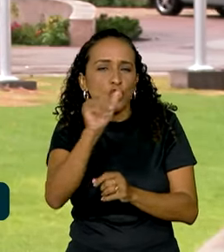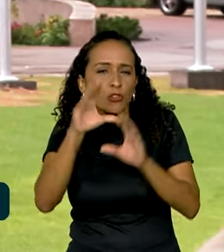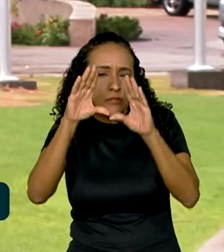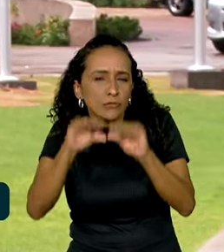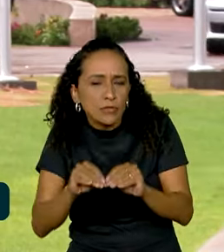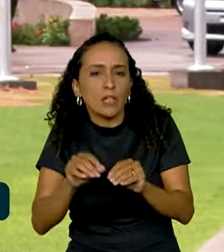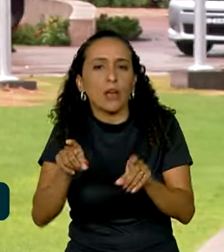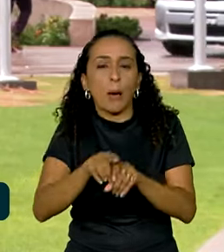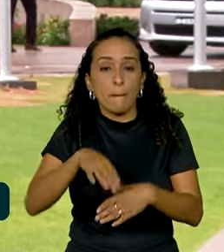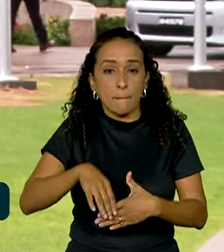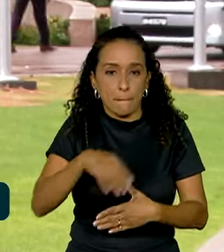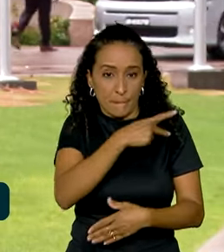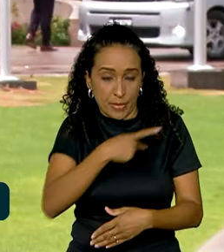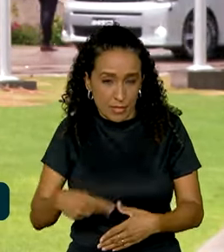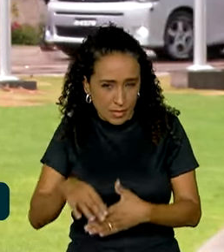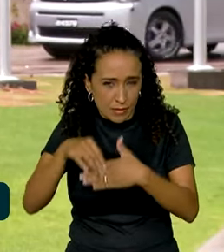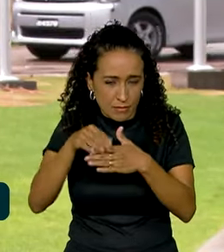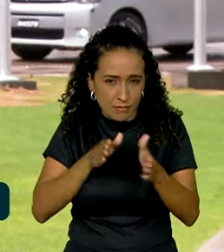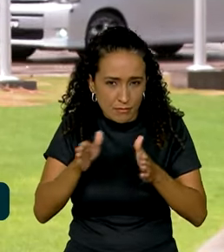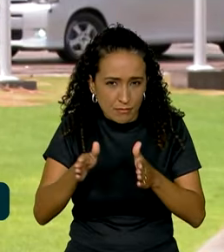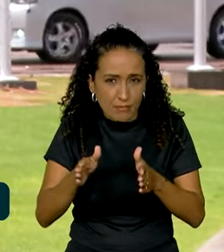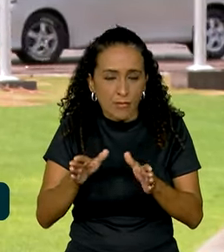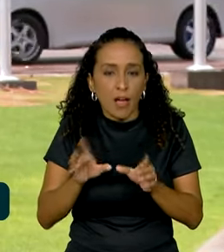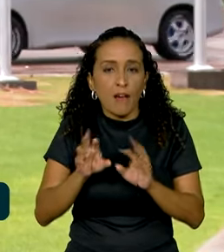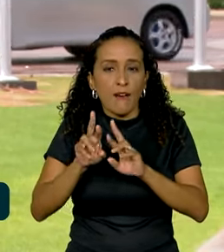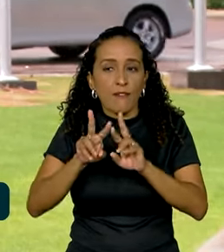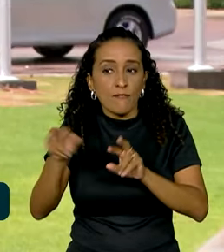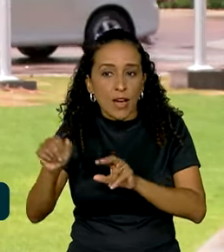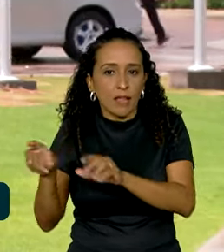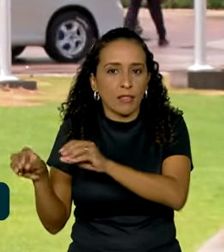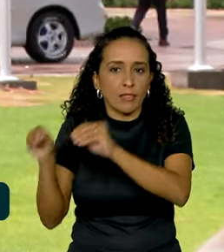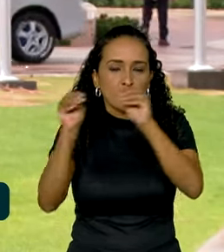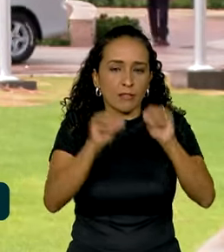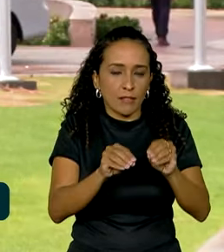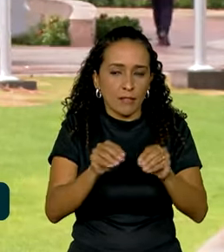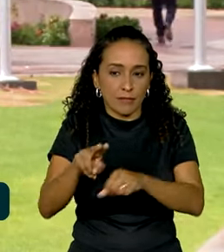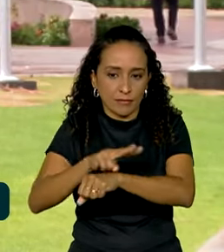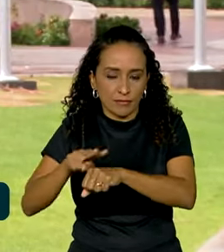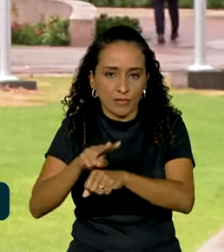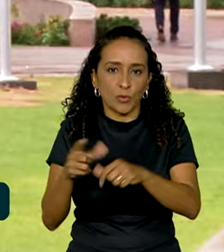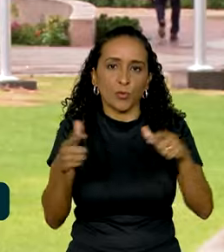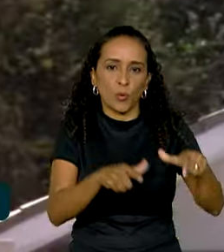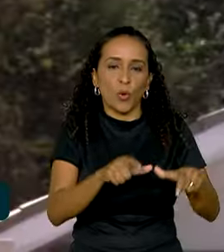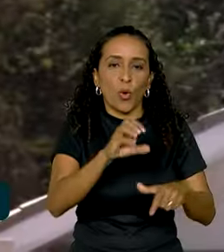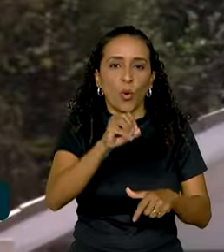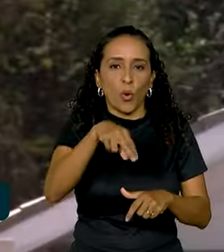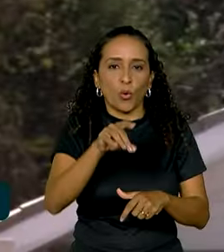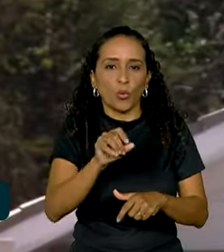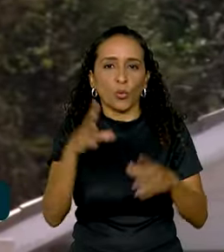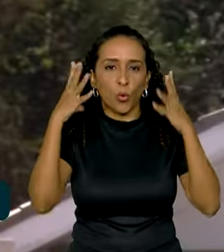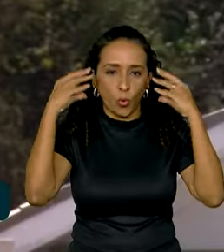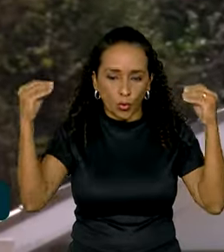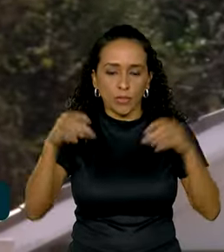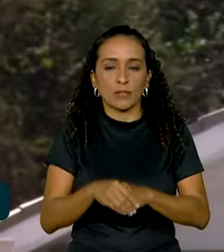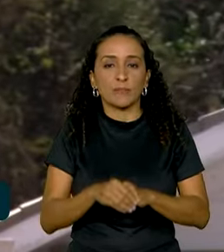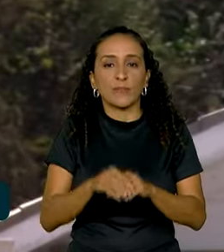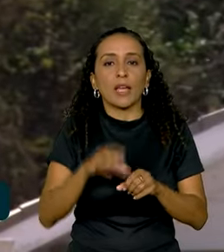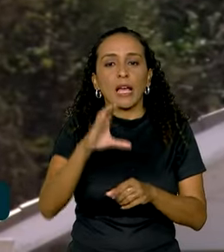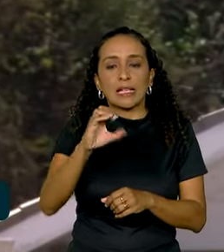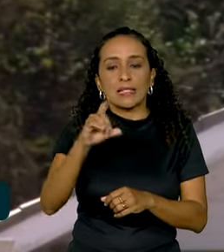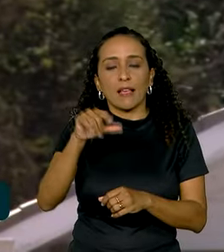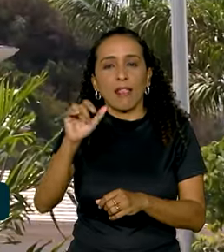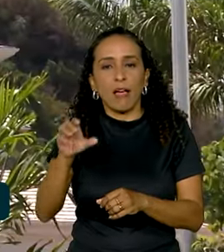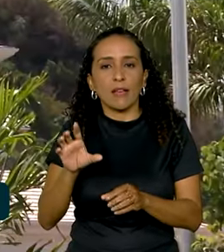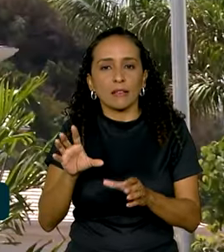presidência temporária do bloco será transferida de São Vicente e Granadinas para Honduras. A CELAC é formada por